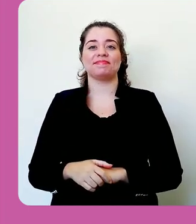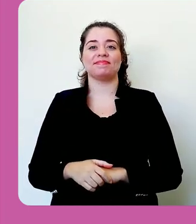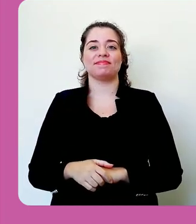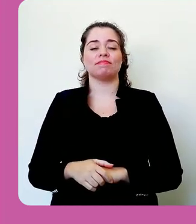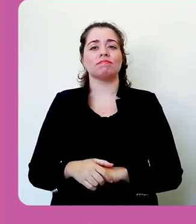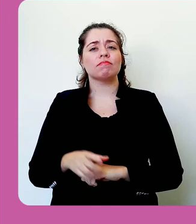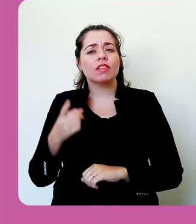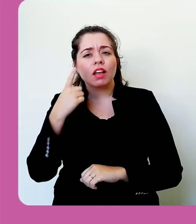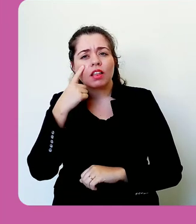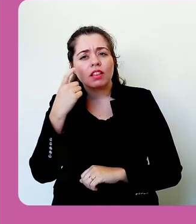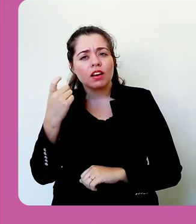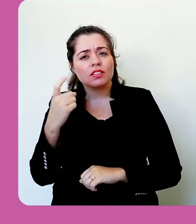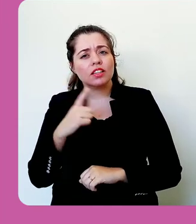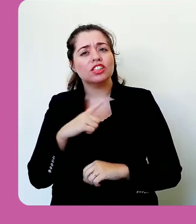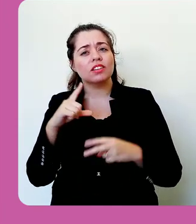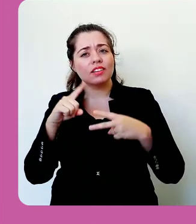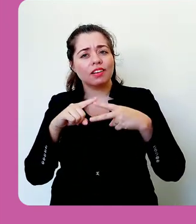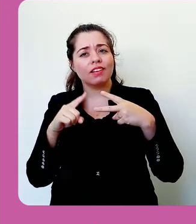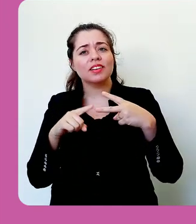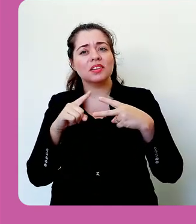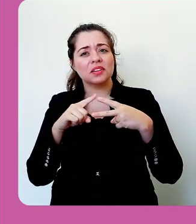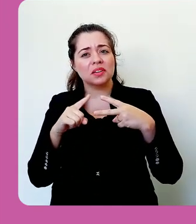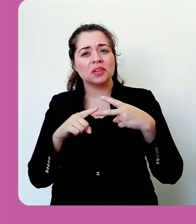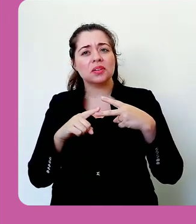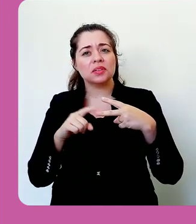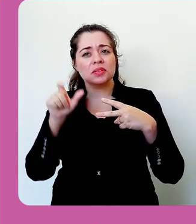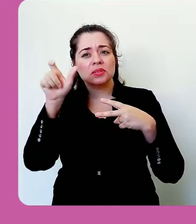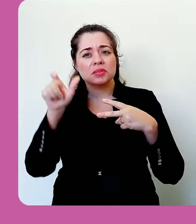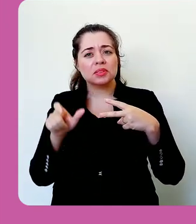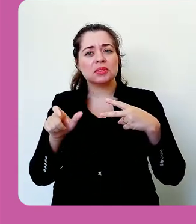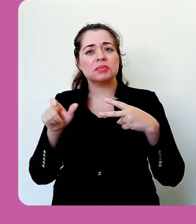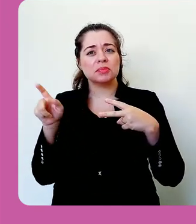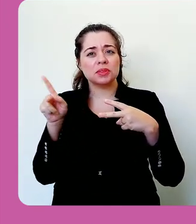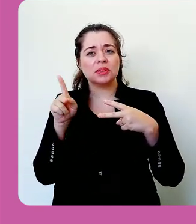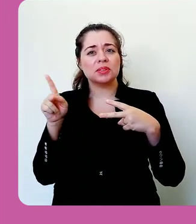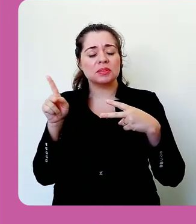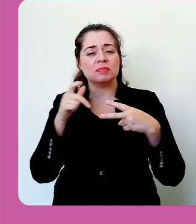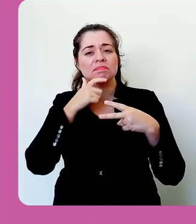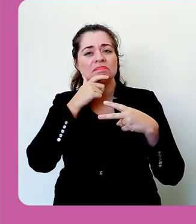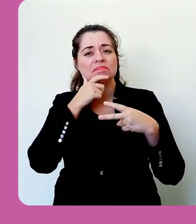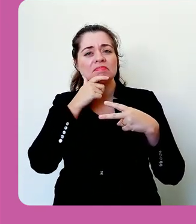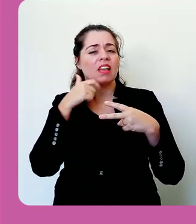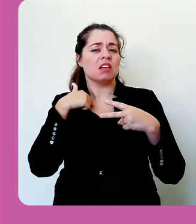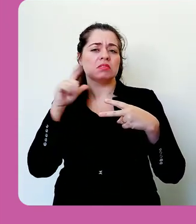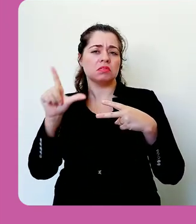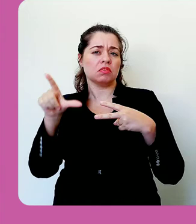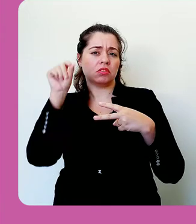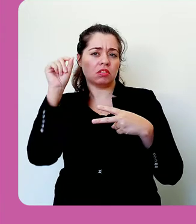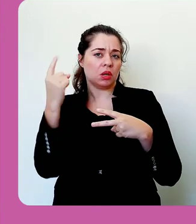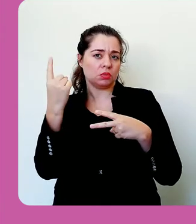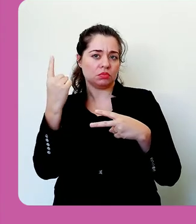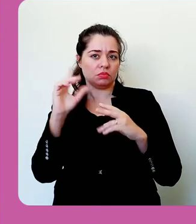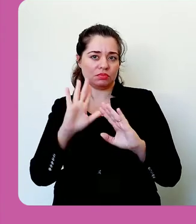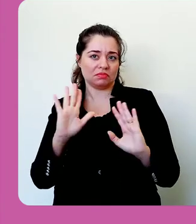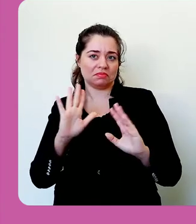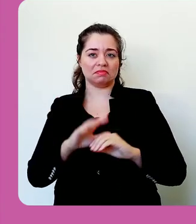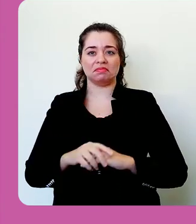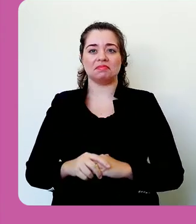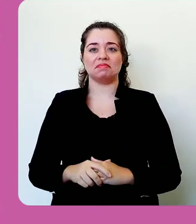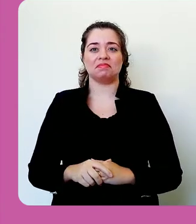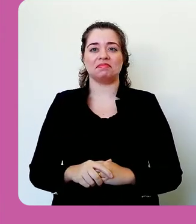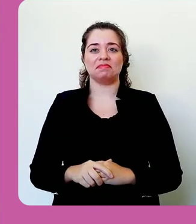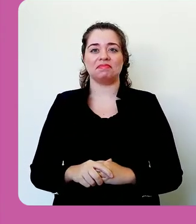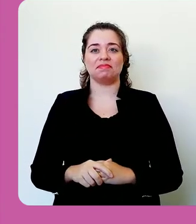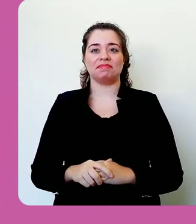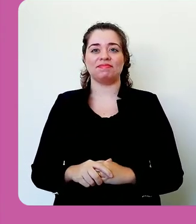E o professor André é interessante que aparecem dois usuários associados. Então, vou